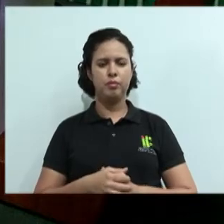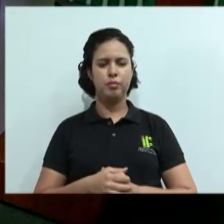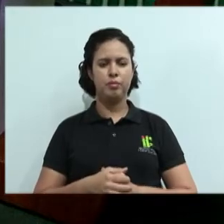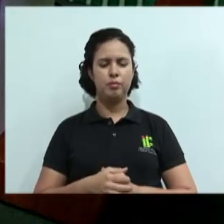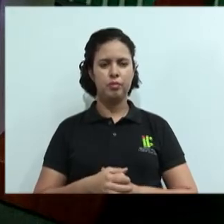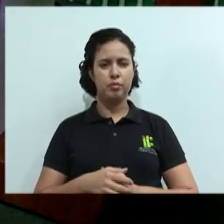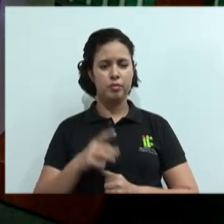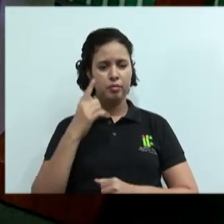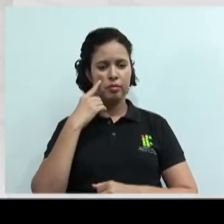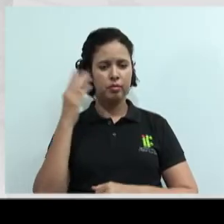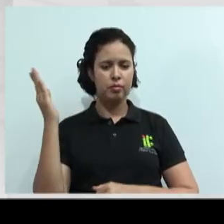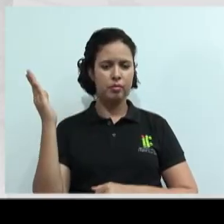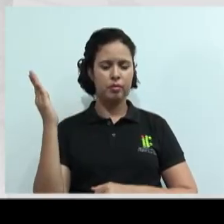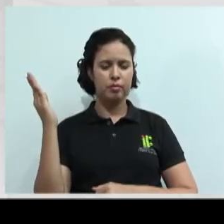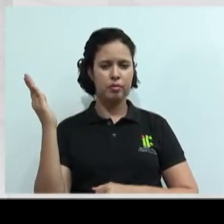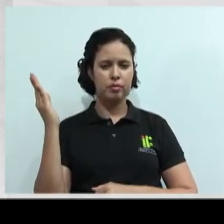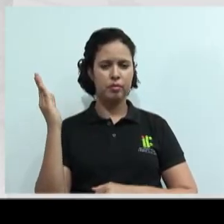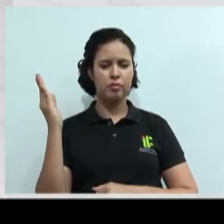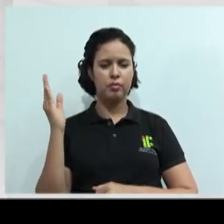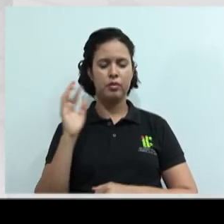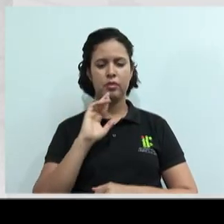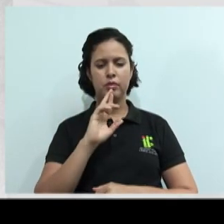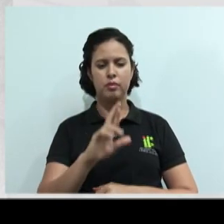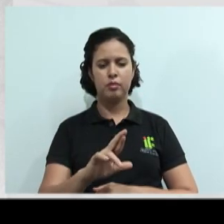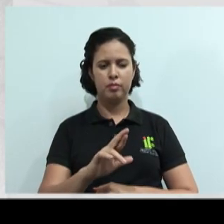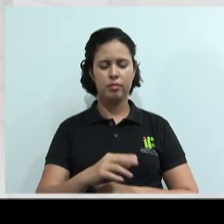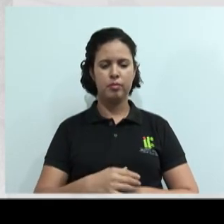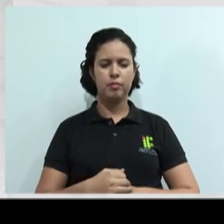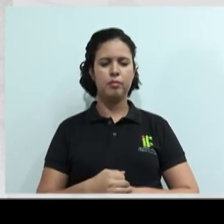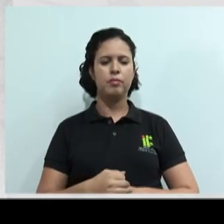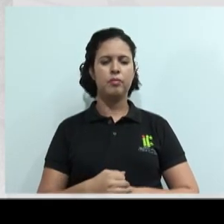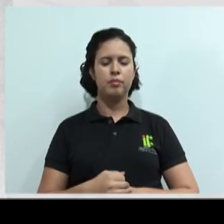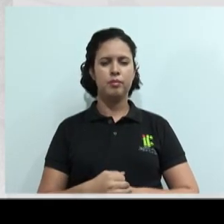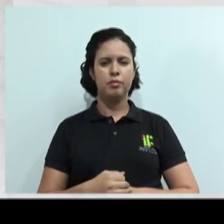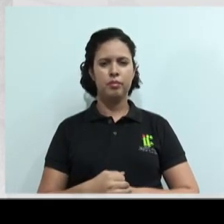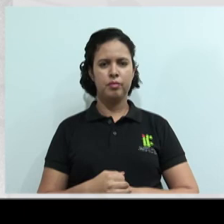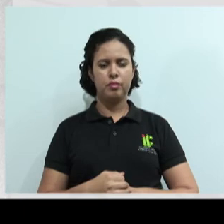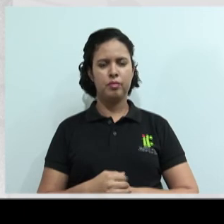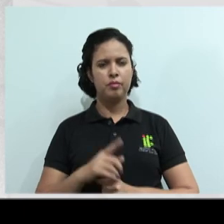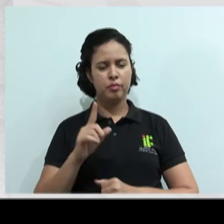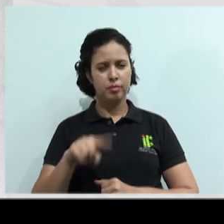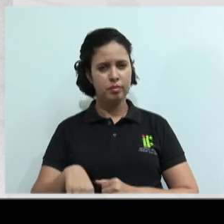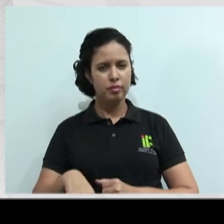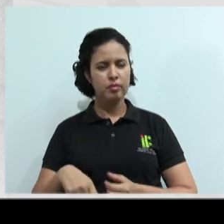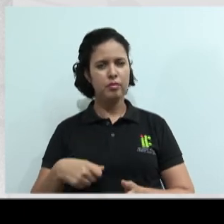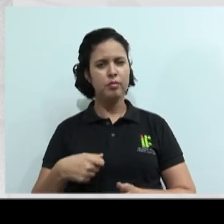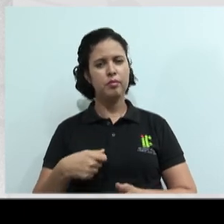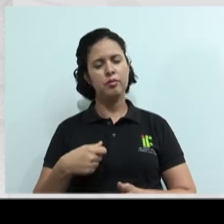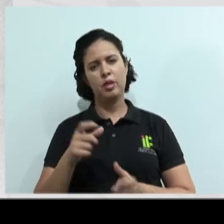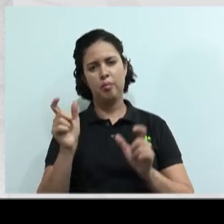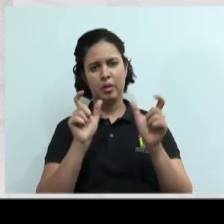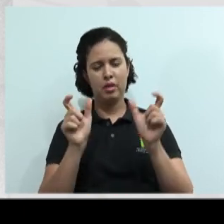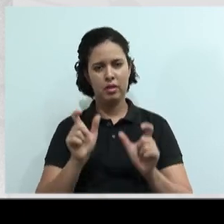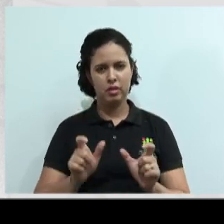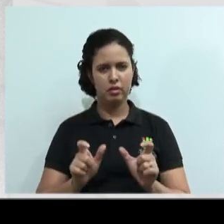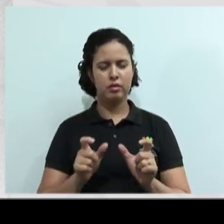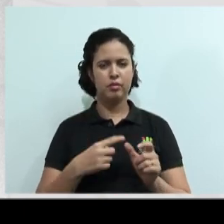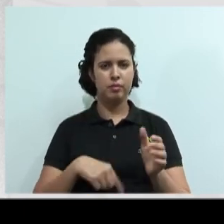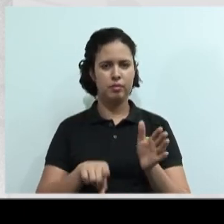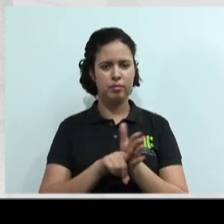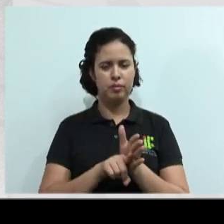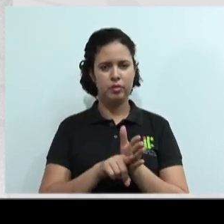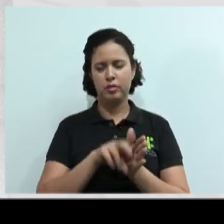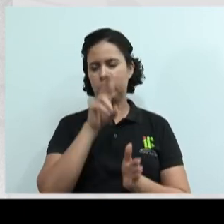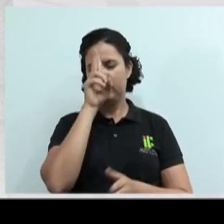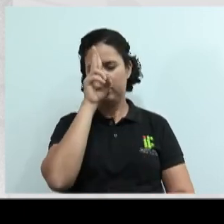acompanhar aqui em tela a resposta aí da questão 6, que é o que os nossos alunos colaboraram, né? Essas palavras aí negativas,